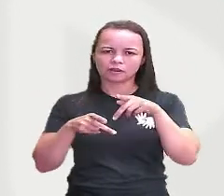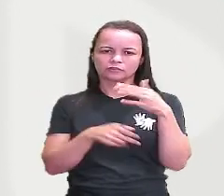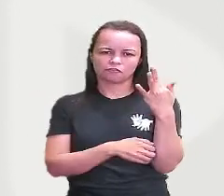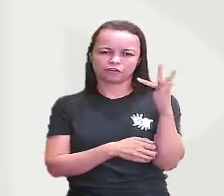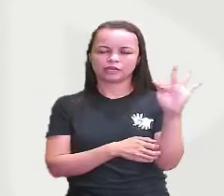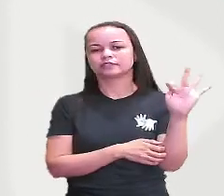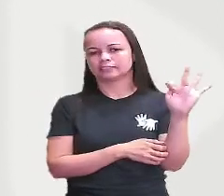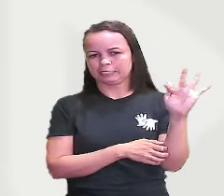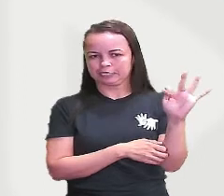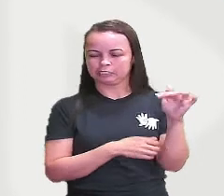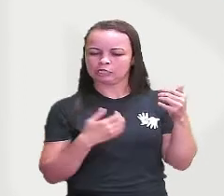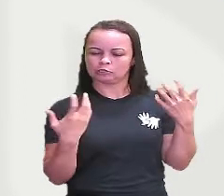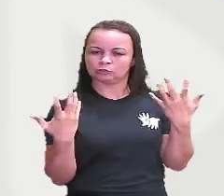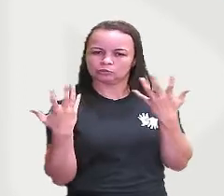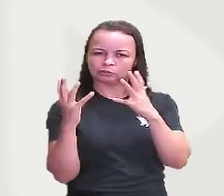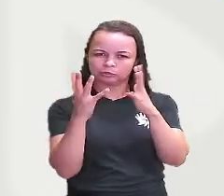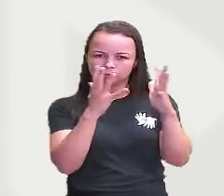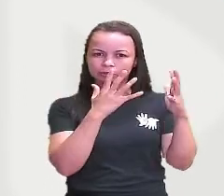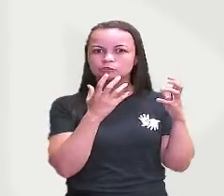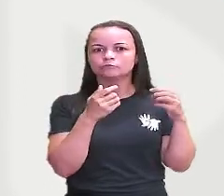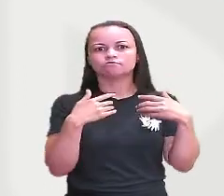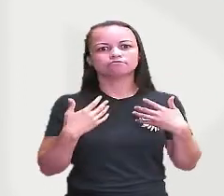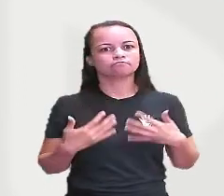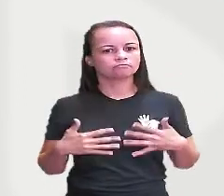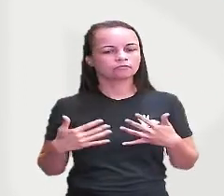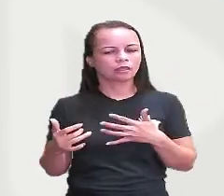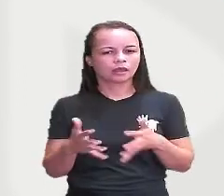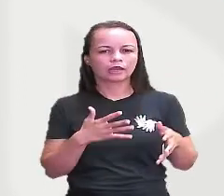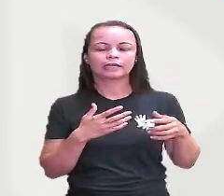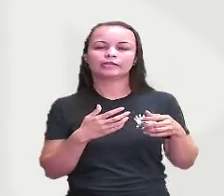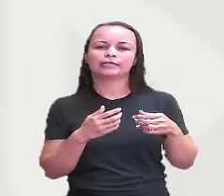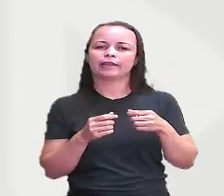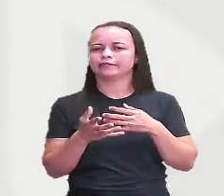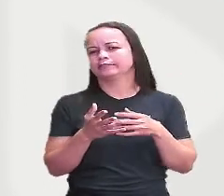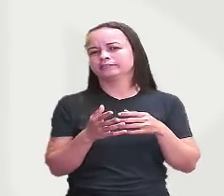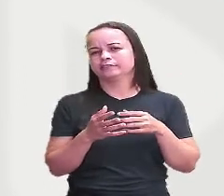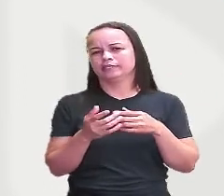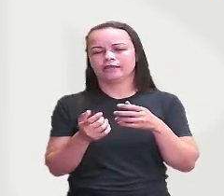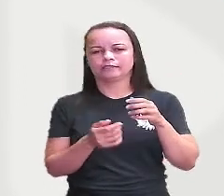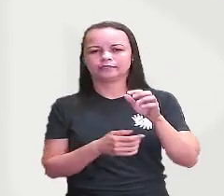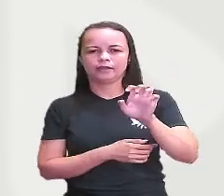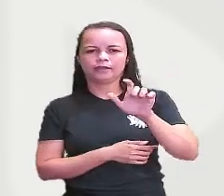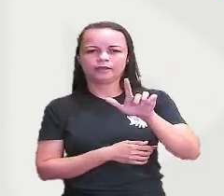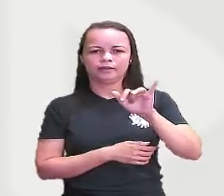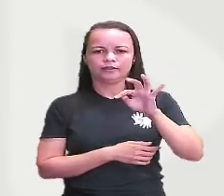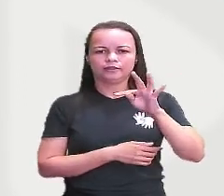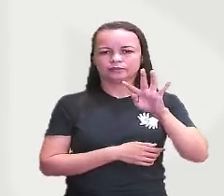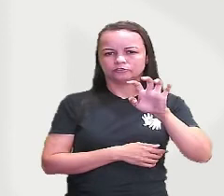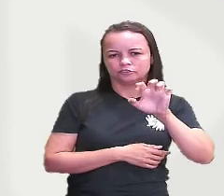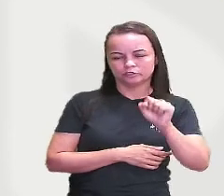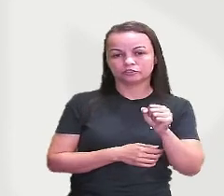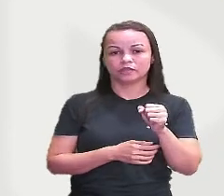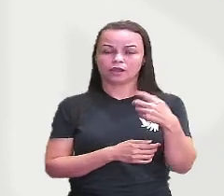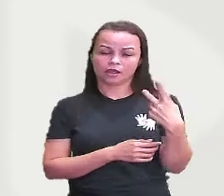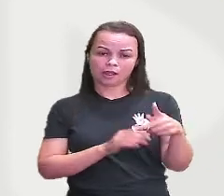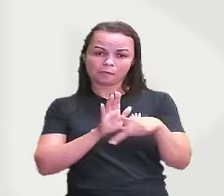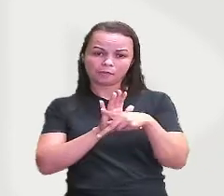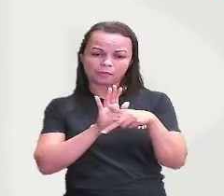um insatisfeito ou um clima muito tenso entre as elites a própria burguesia que ele